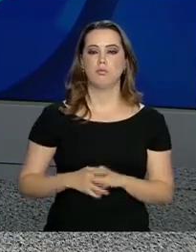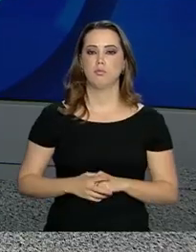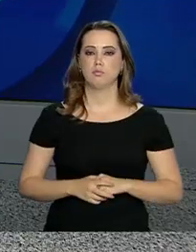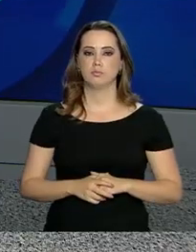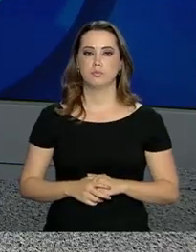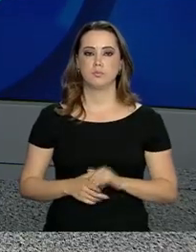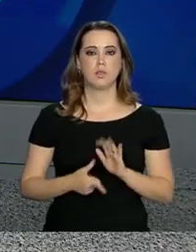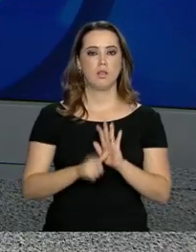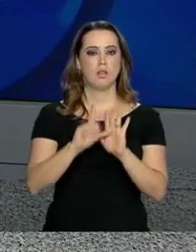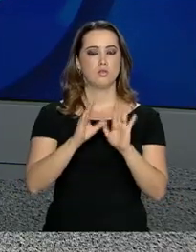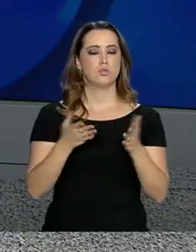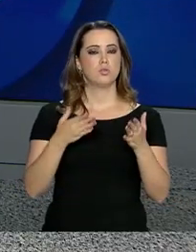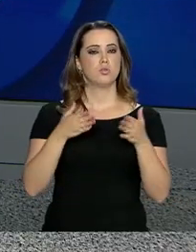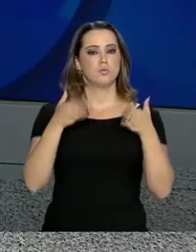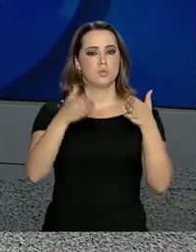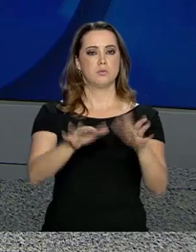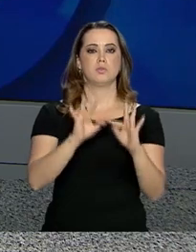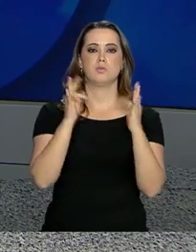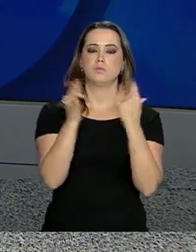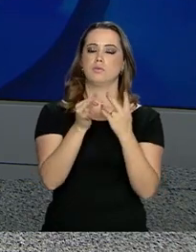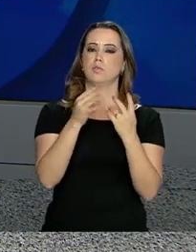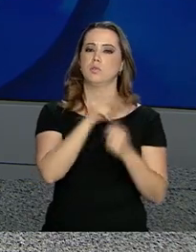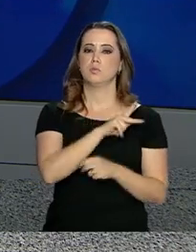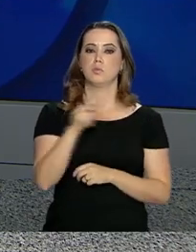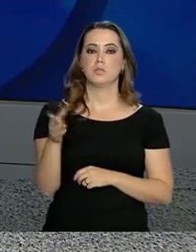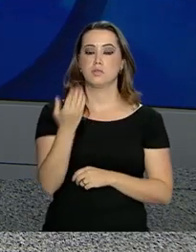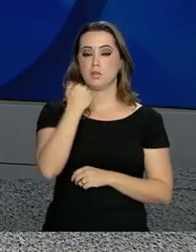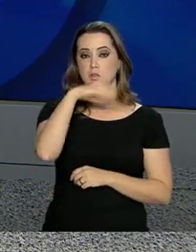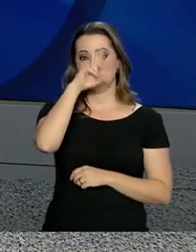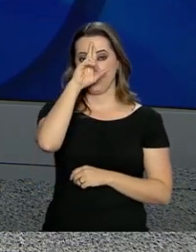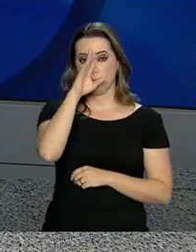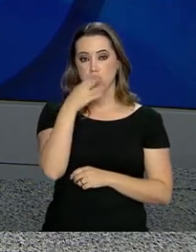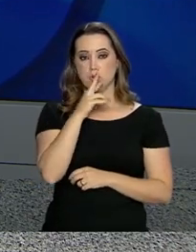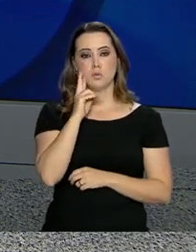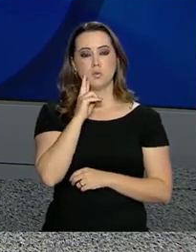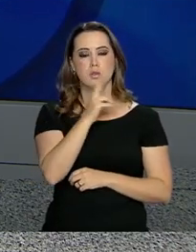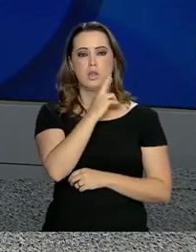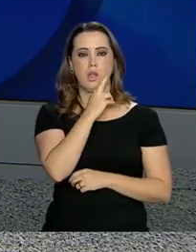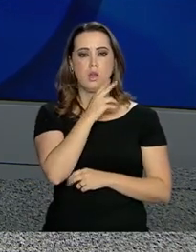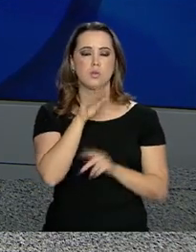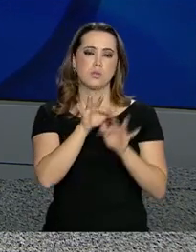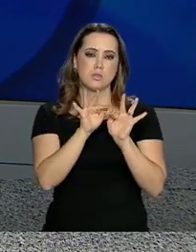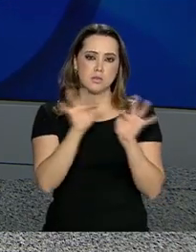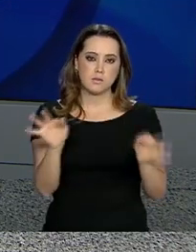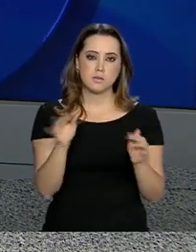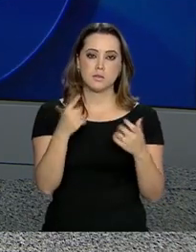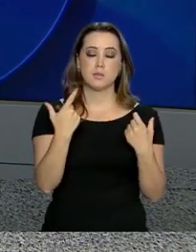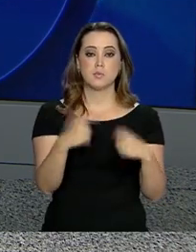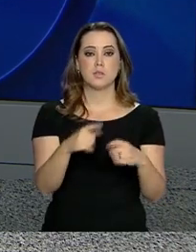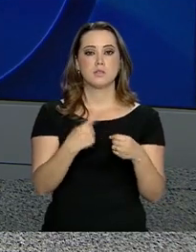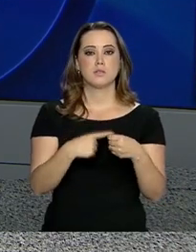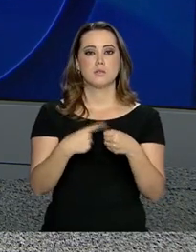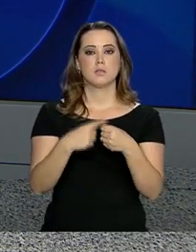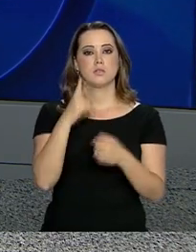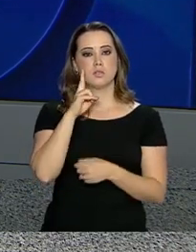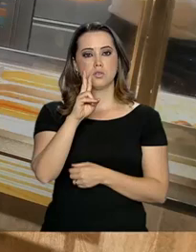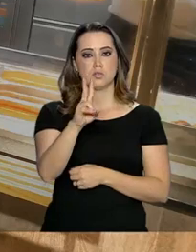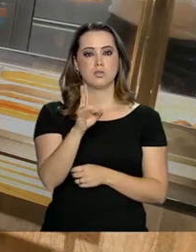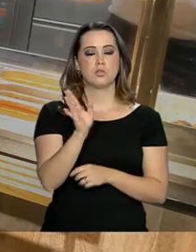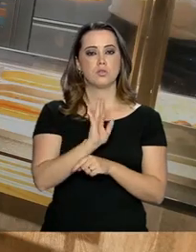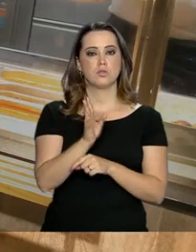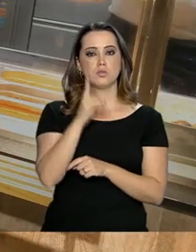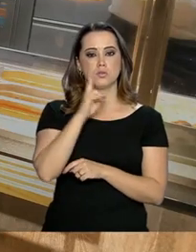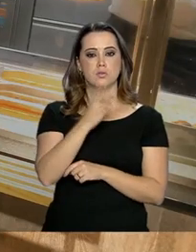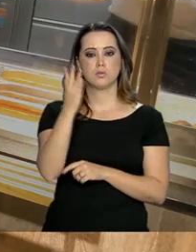E antes de participar do Fórum, o presidente almoçou em um restaurante popular no centro de Davos. A gente vê as imagens